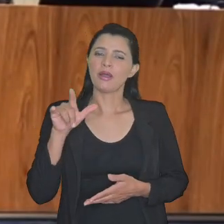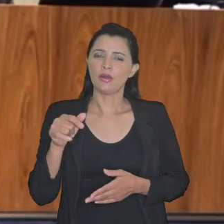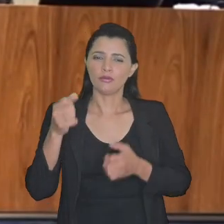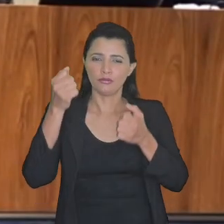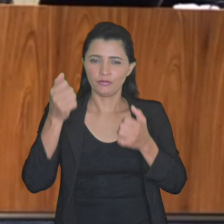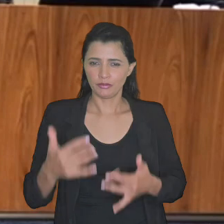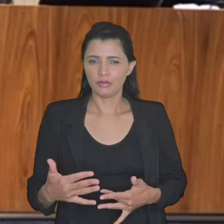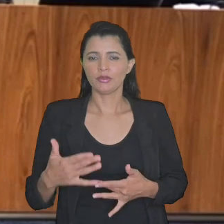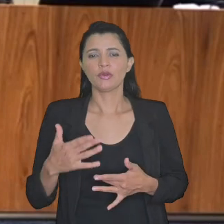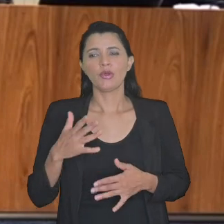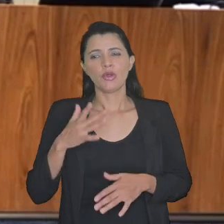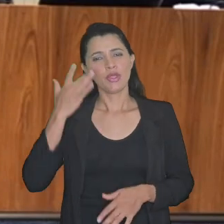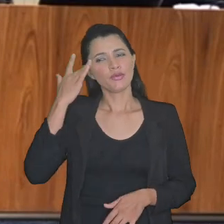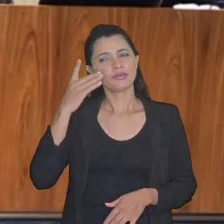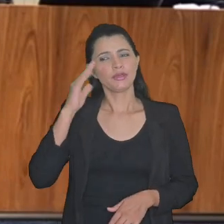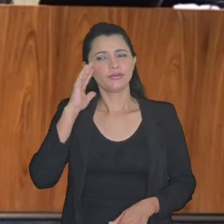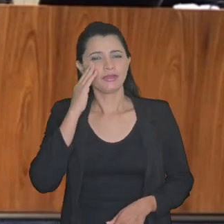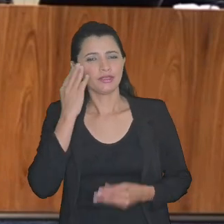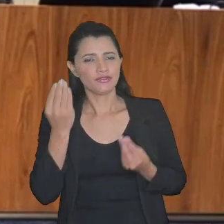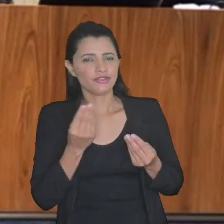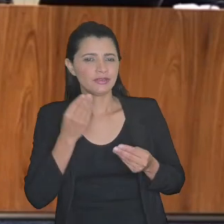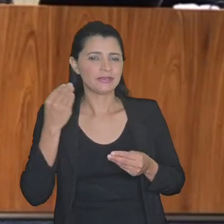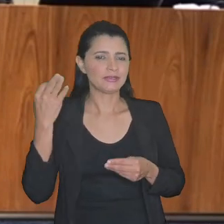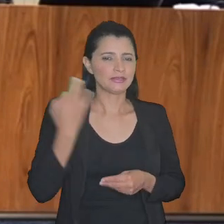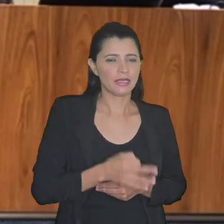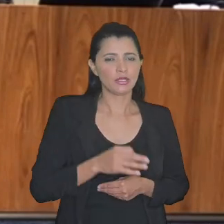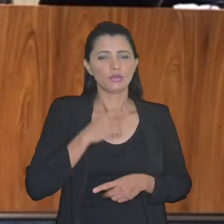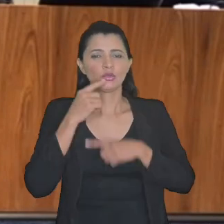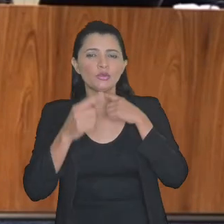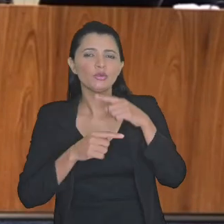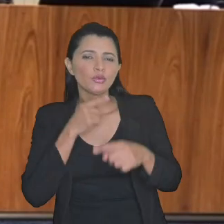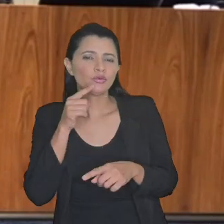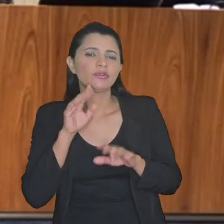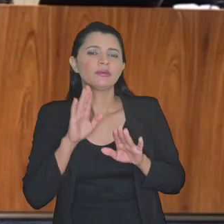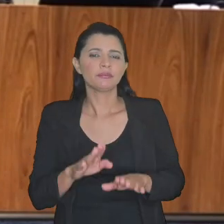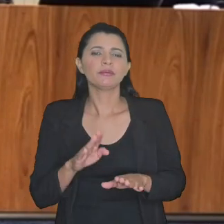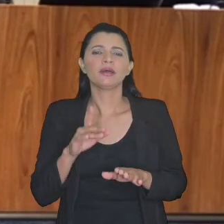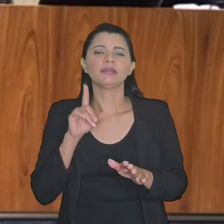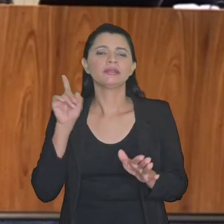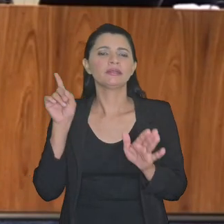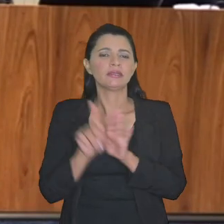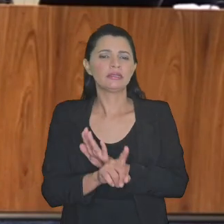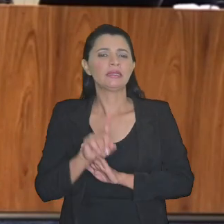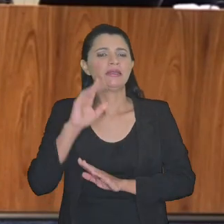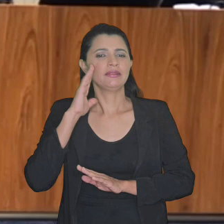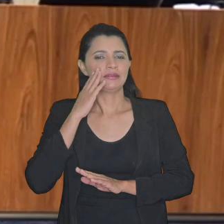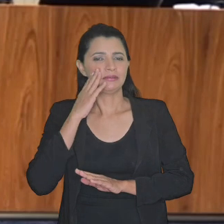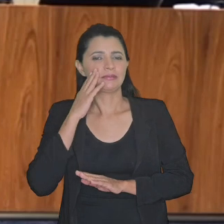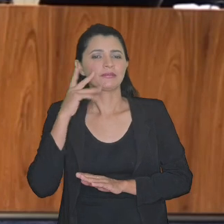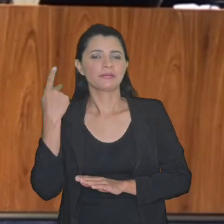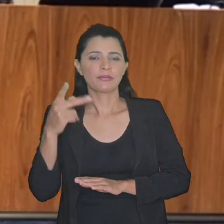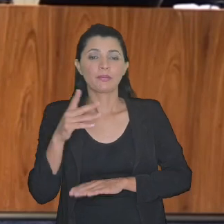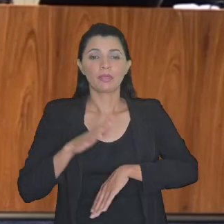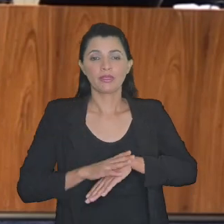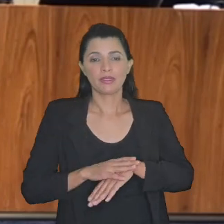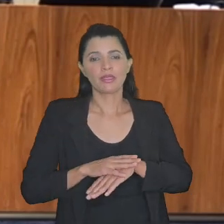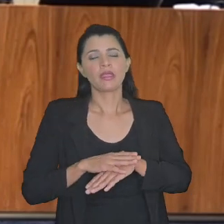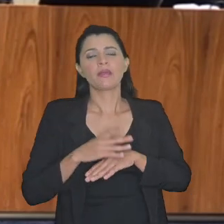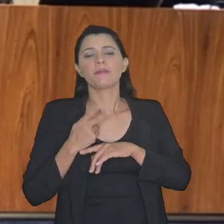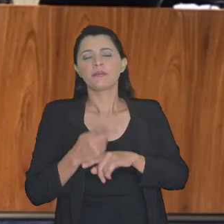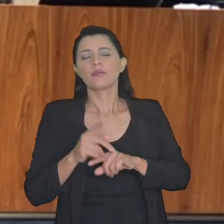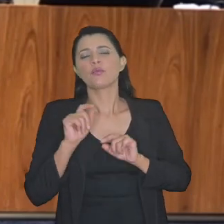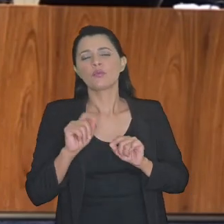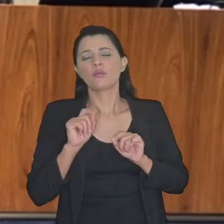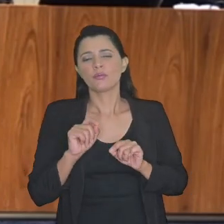doutor Paulo falou na verdade eu não sei se eu entendi certo eu fiquei na dúvida mas eu queria até ouvir a interpretação